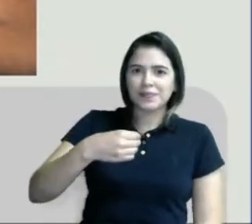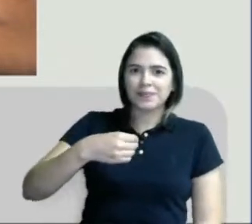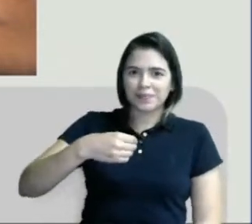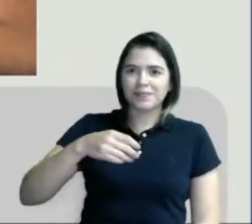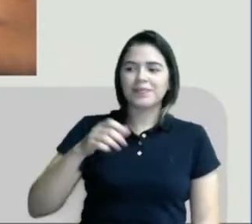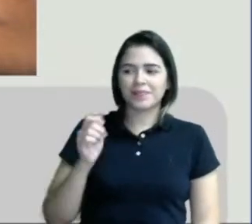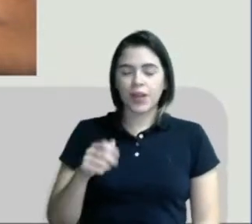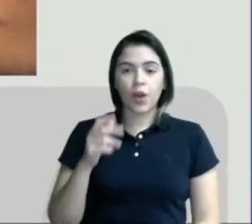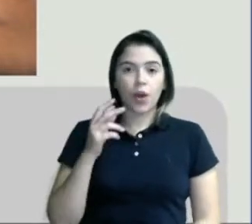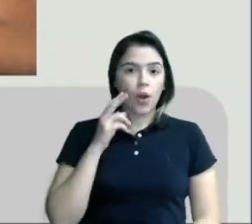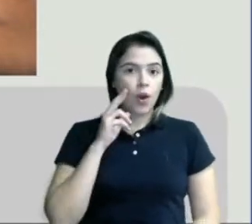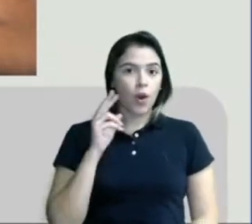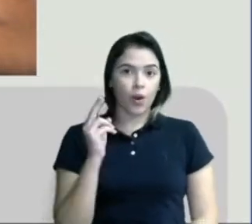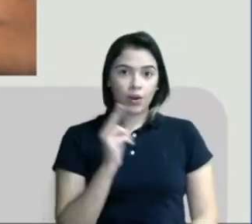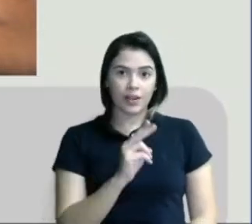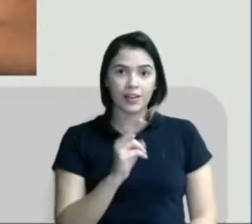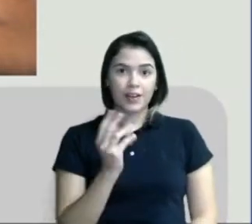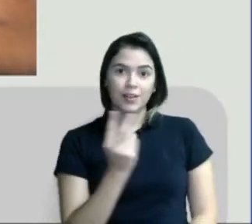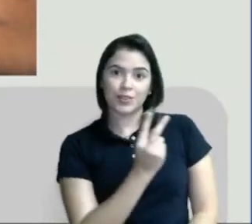parecidos.